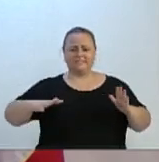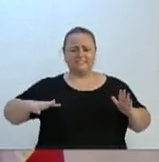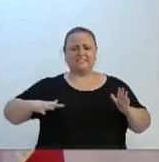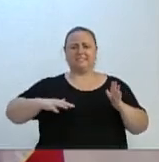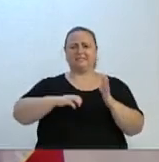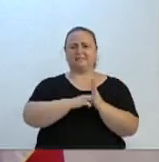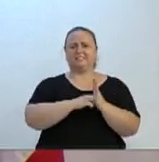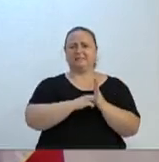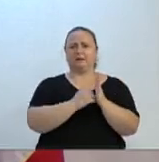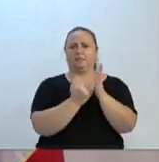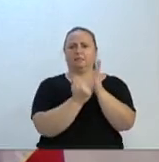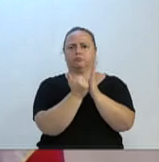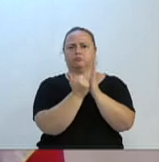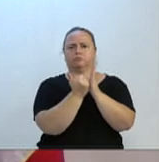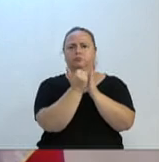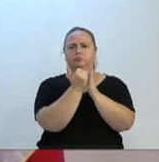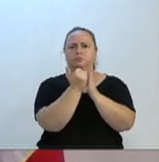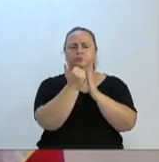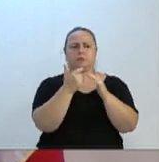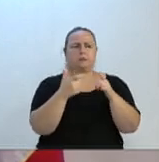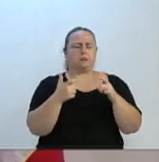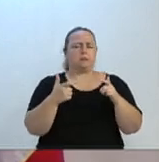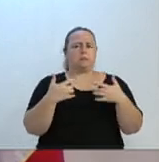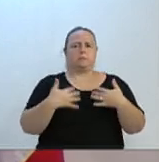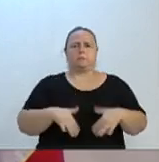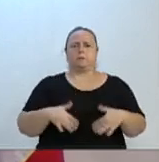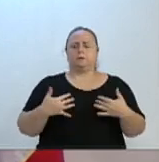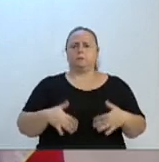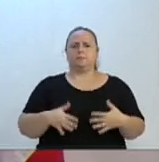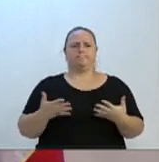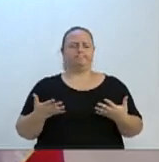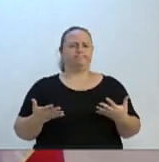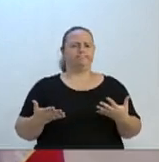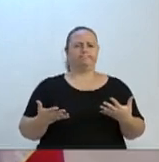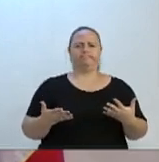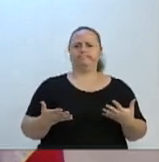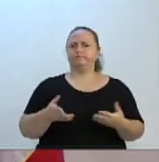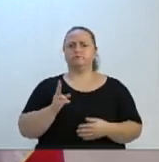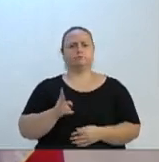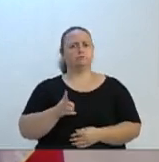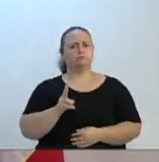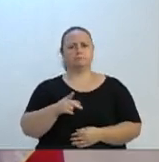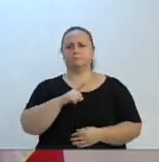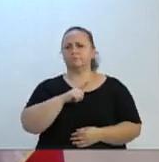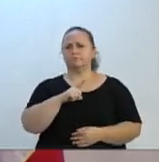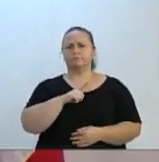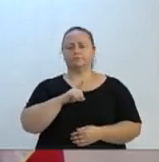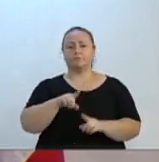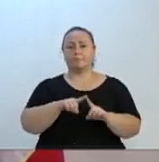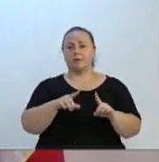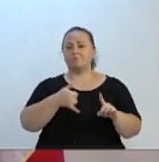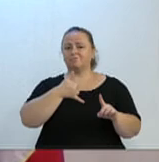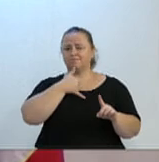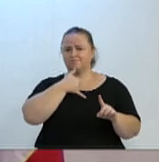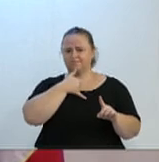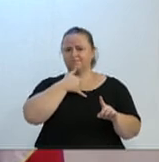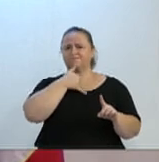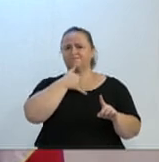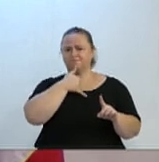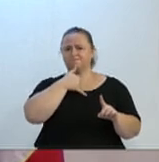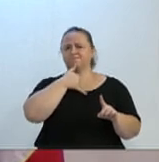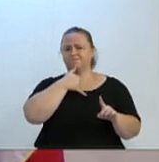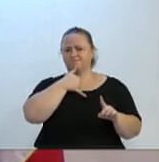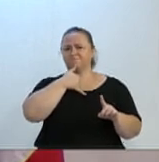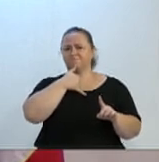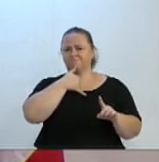o aumento do número de ocorrências é constante. e, infelizmente, nós não